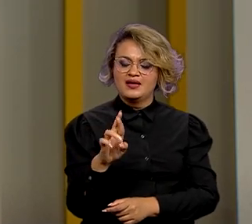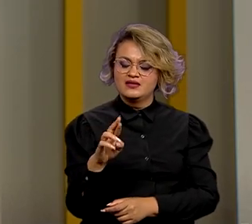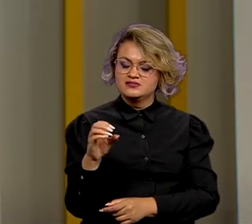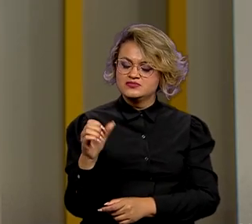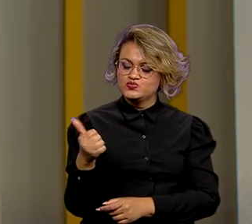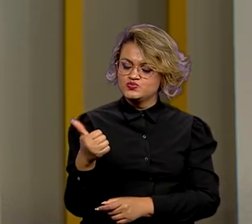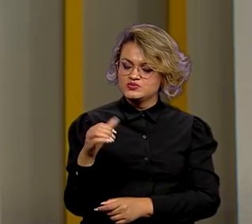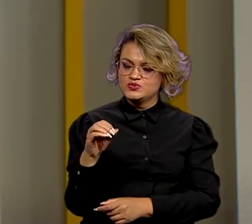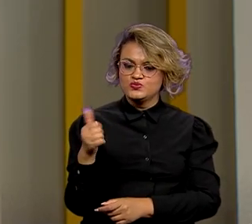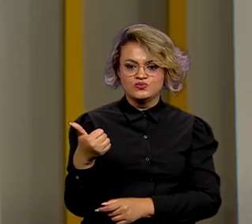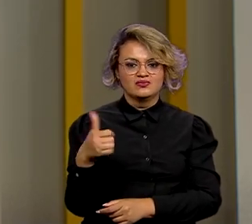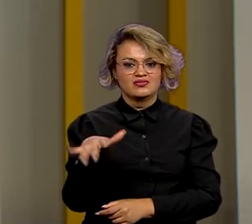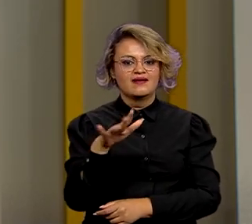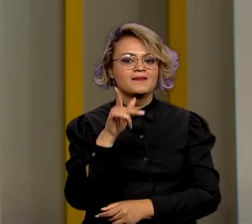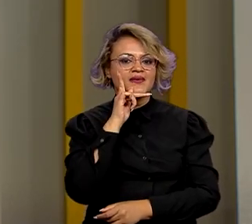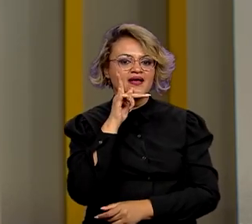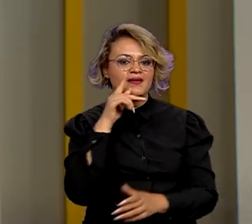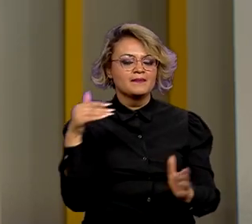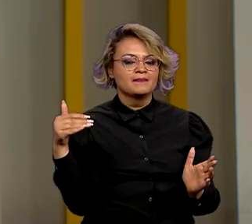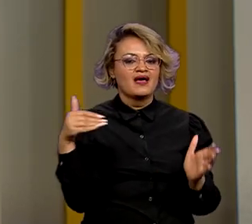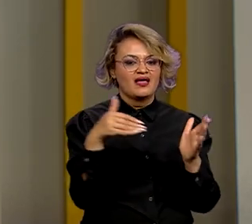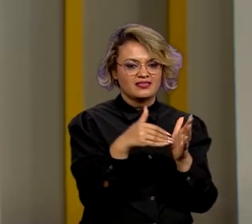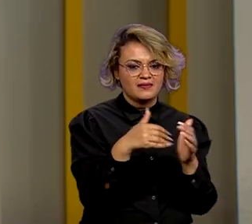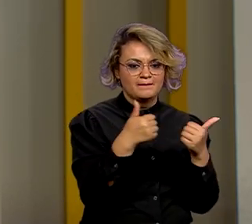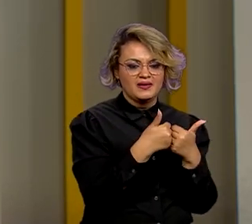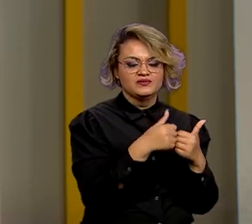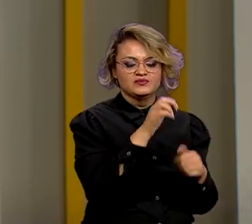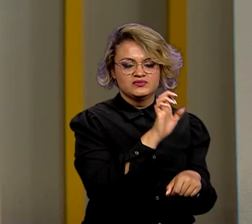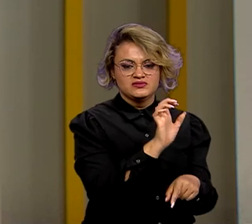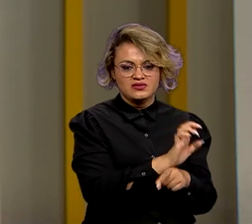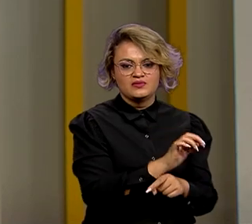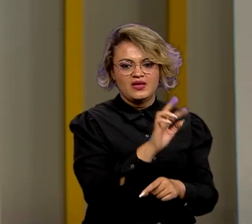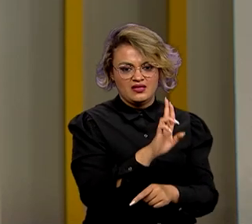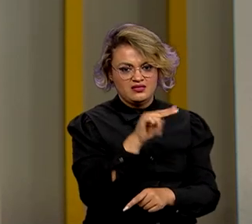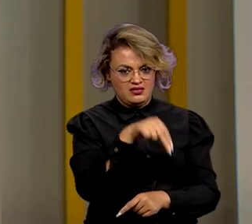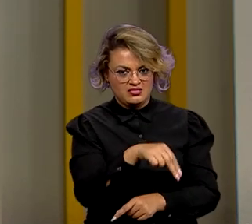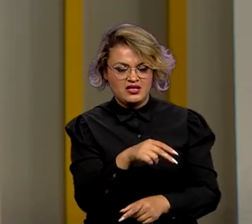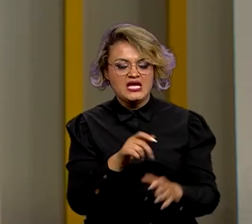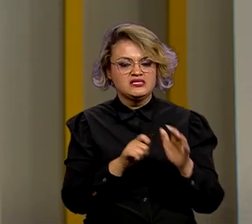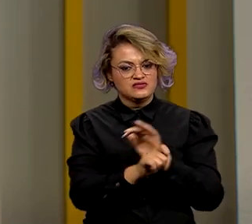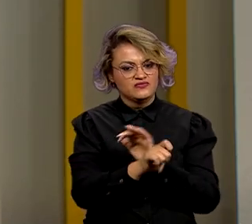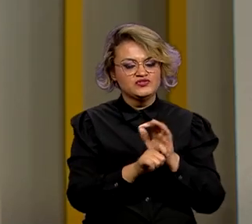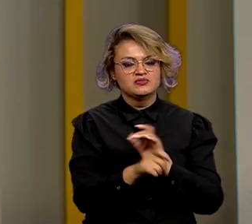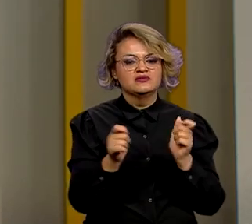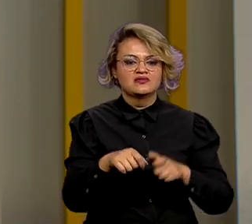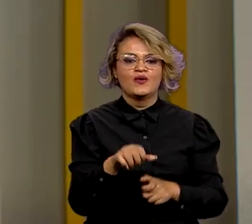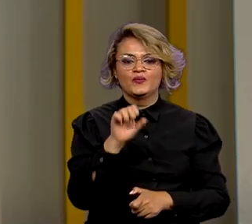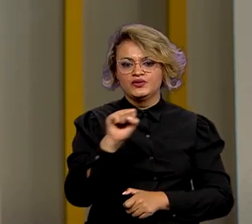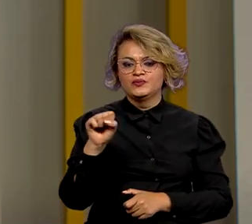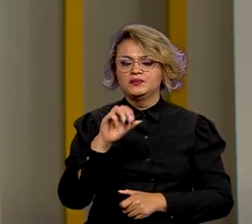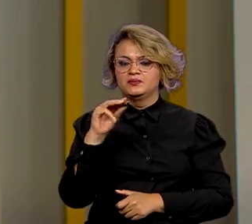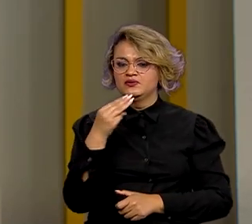norte da Paraíba até a divisa com o Rio Grande do Norte. Os investimentos são de R 88 milhões. investimentos de R$$ milhões.